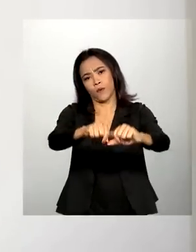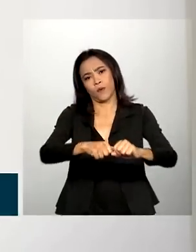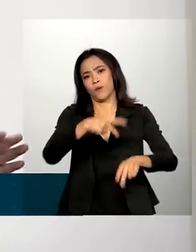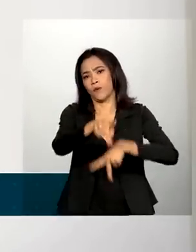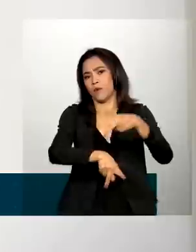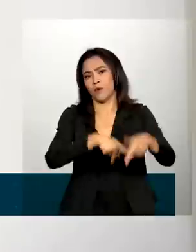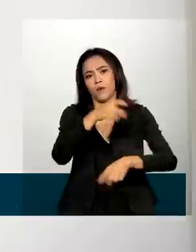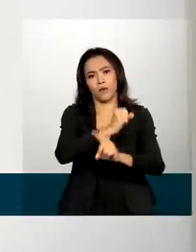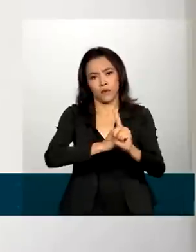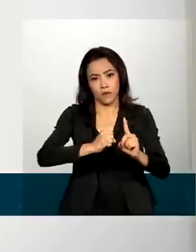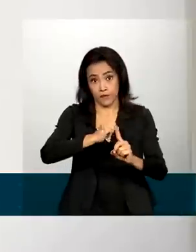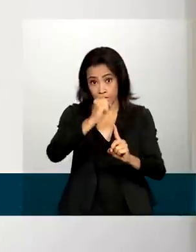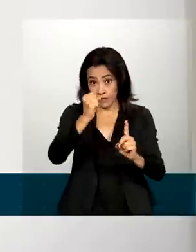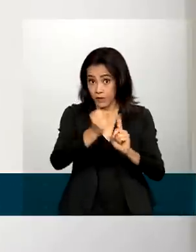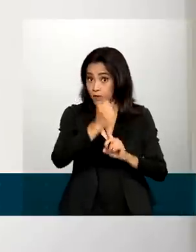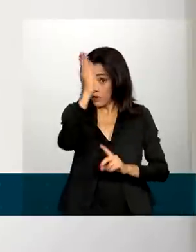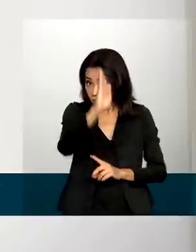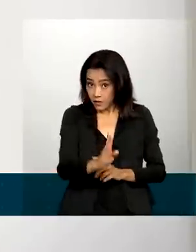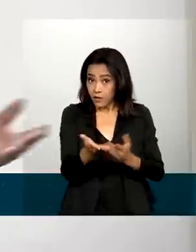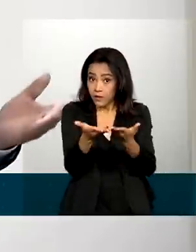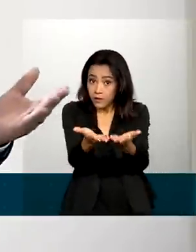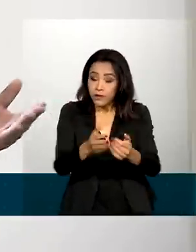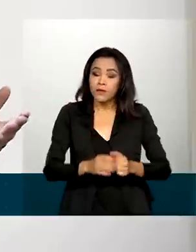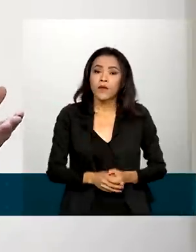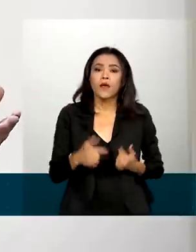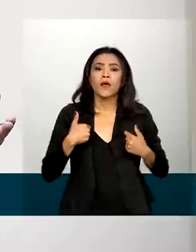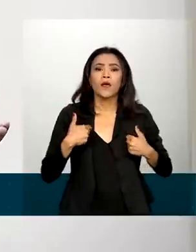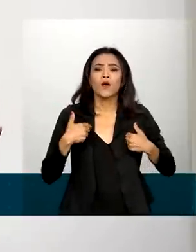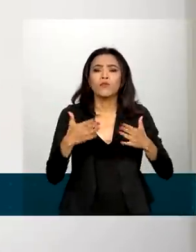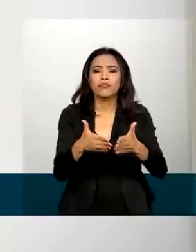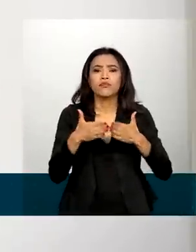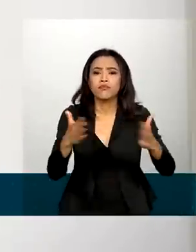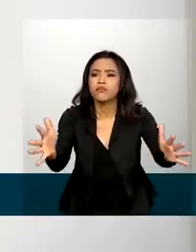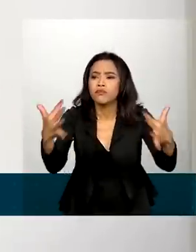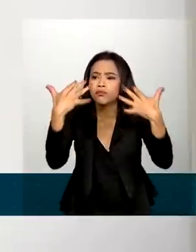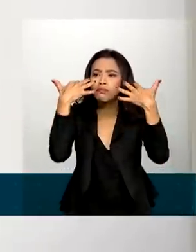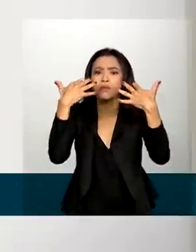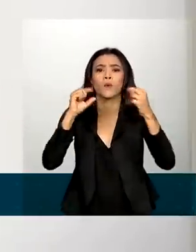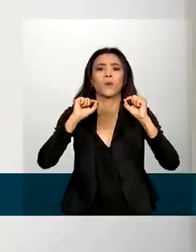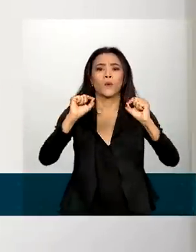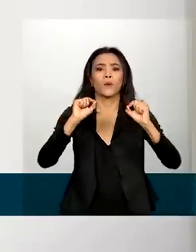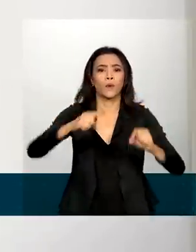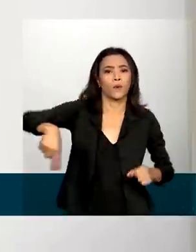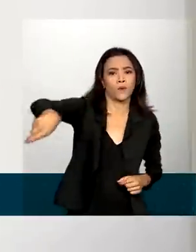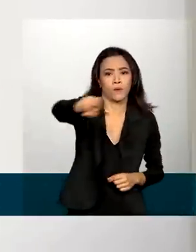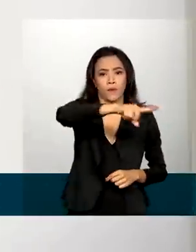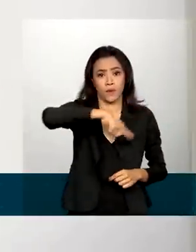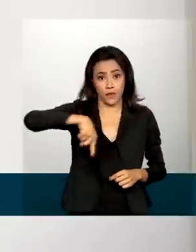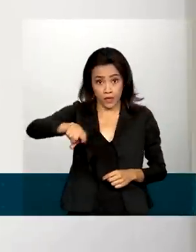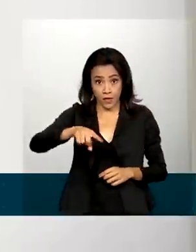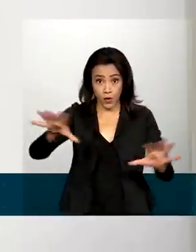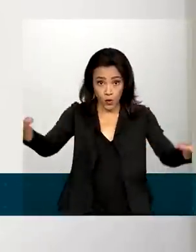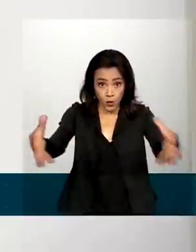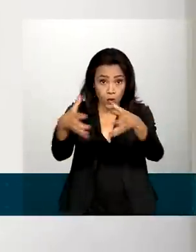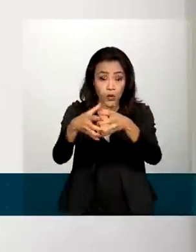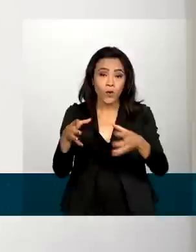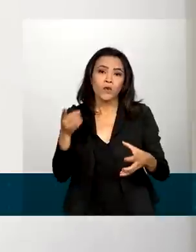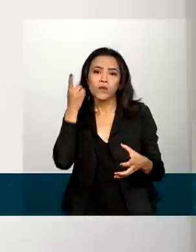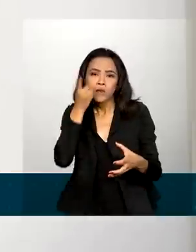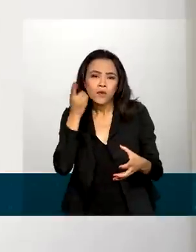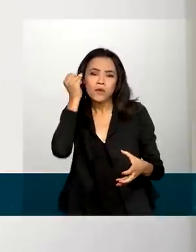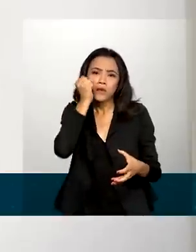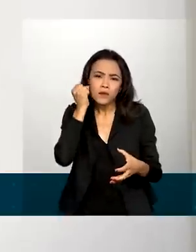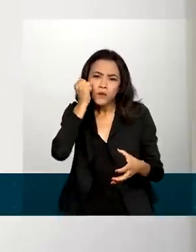Para todos os brasileiros. Eu convoco aqui a Frente Parlamentar da Agropecuária, o IPA,